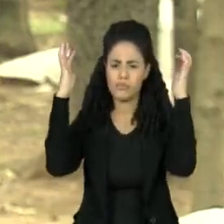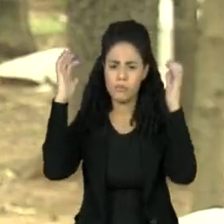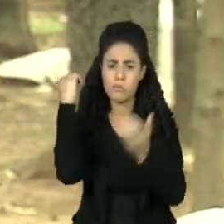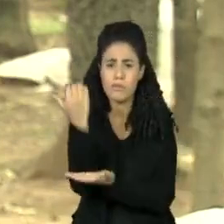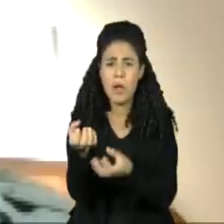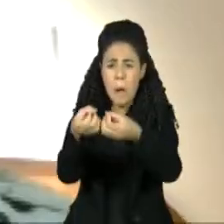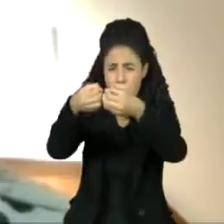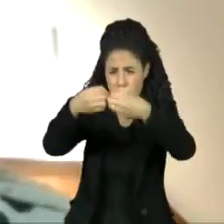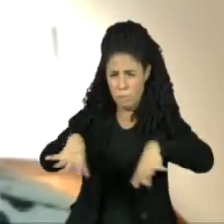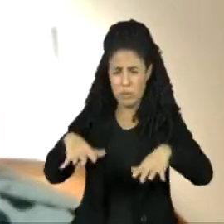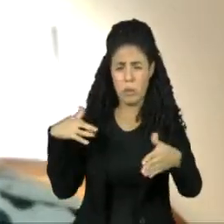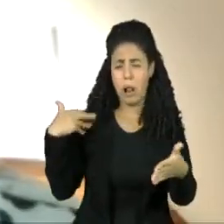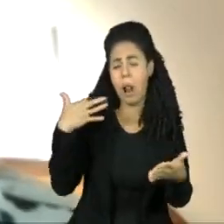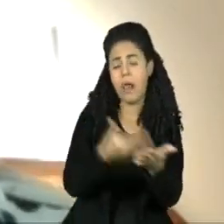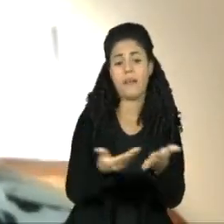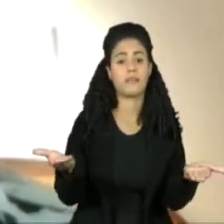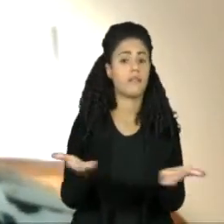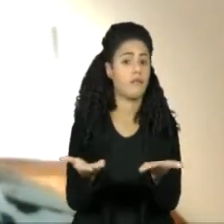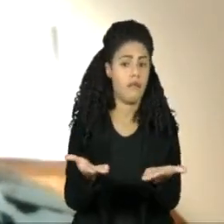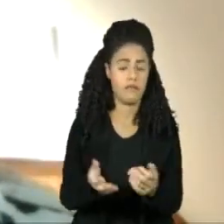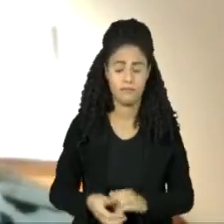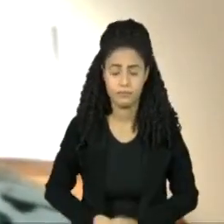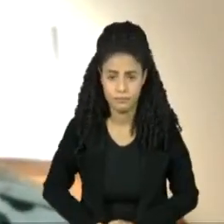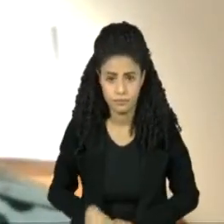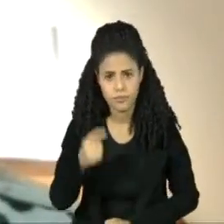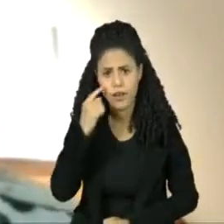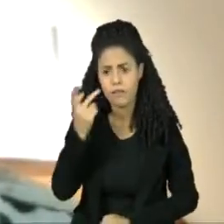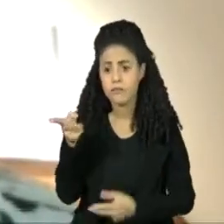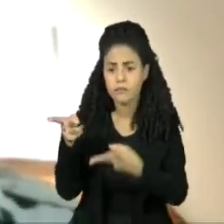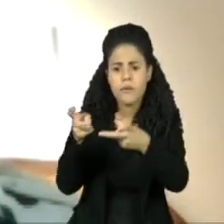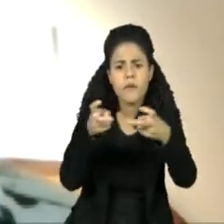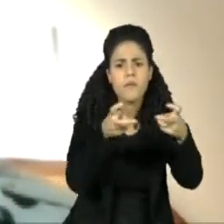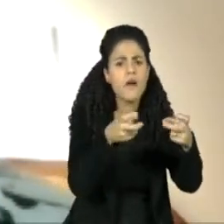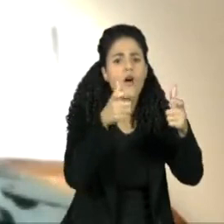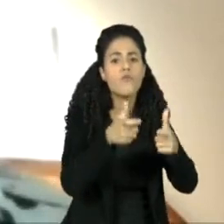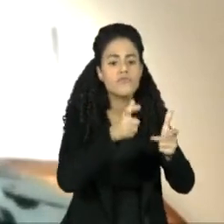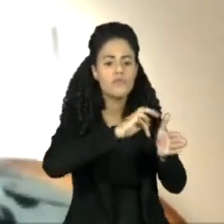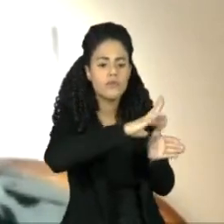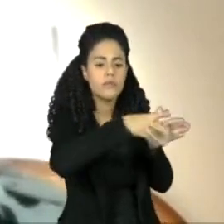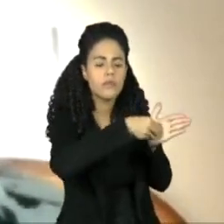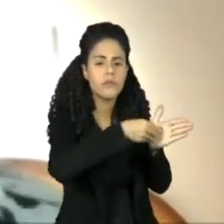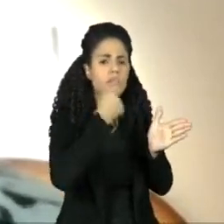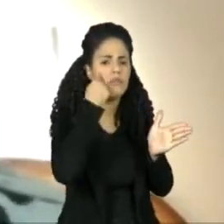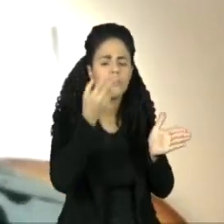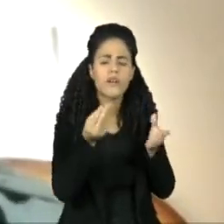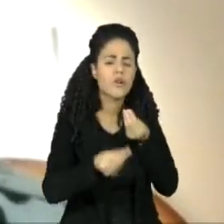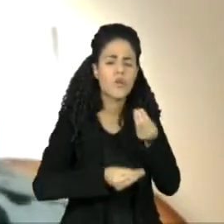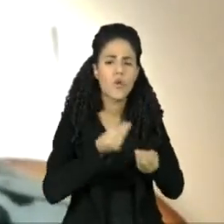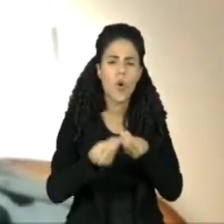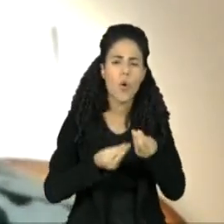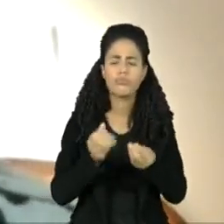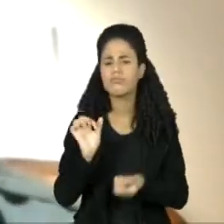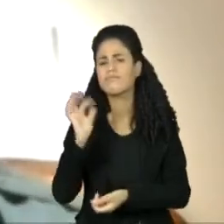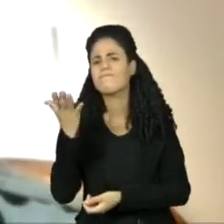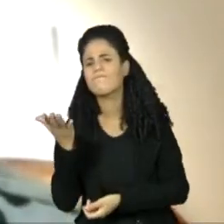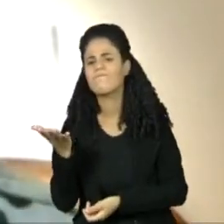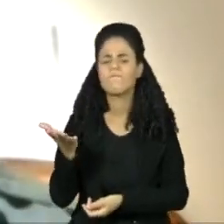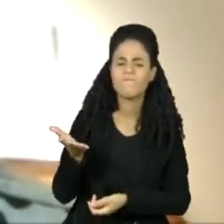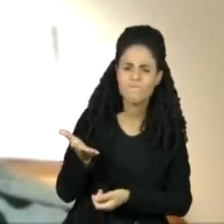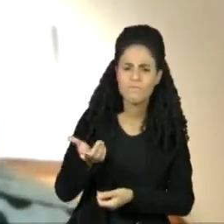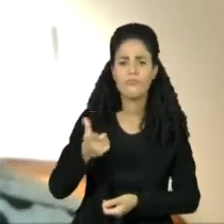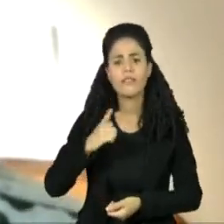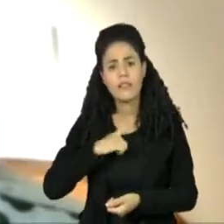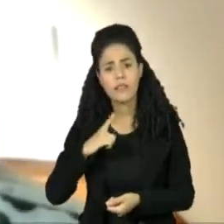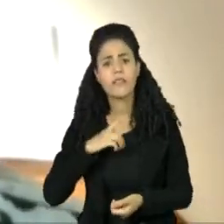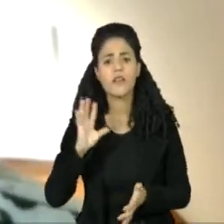piorou no Brasil. A gente pode perceber na Amazônia é que, como pode haver uma